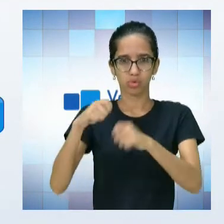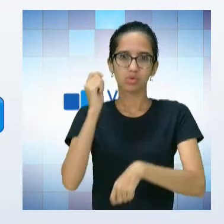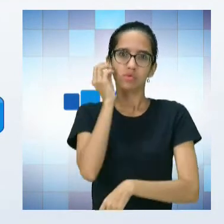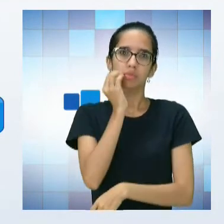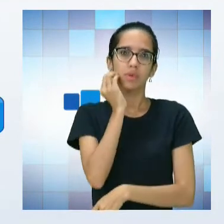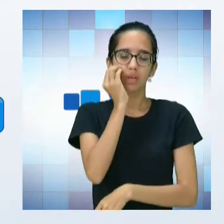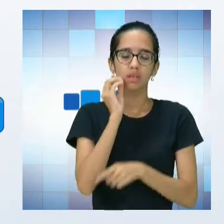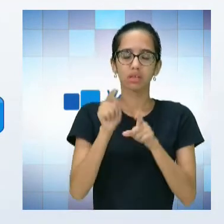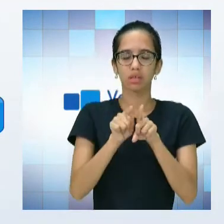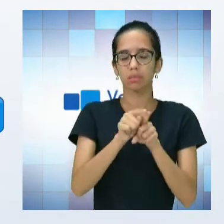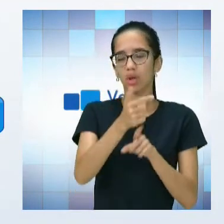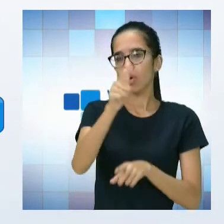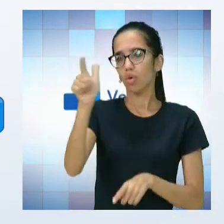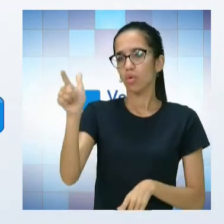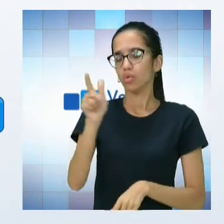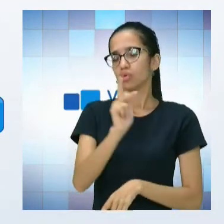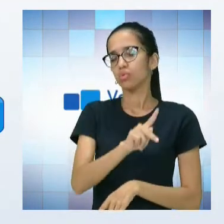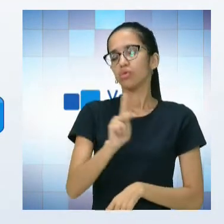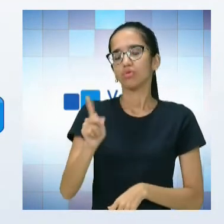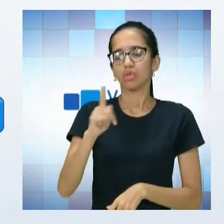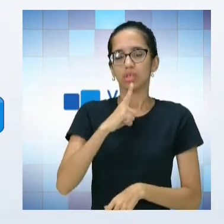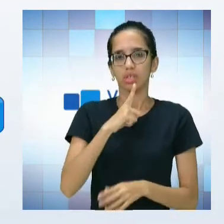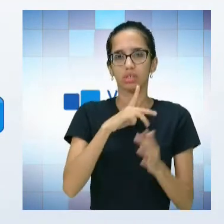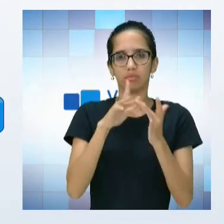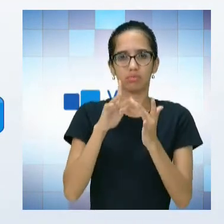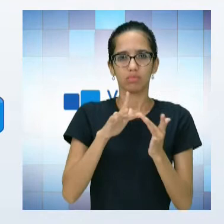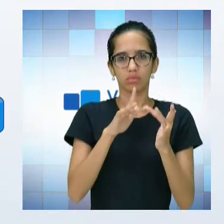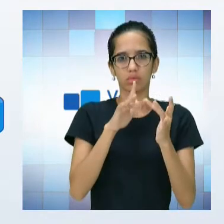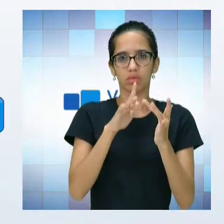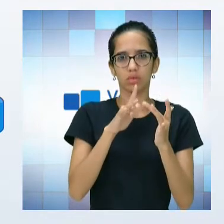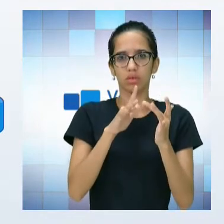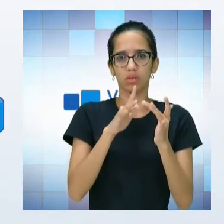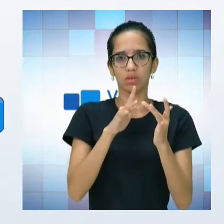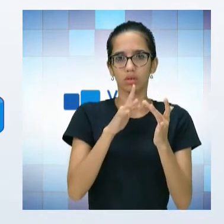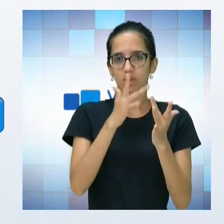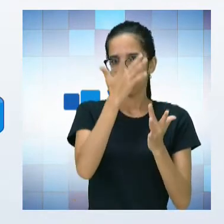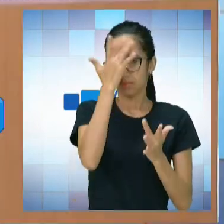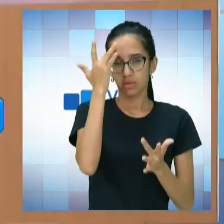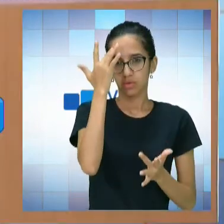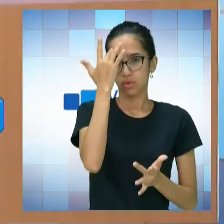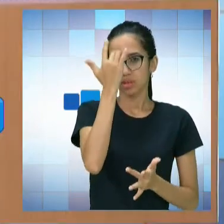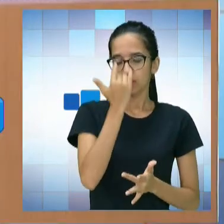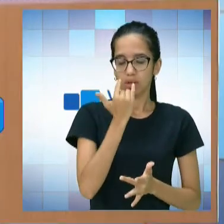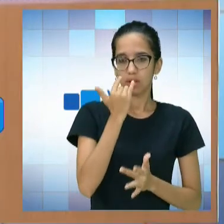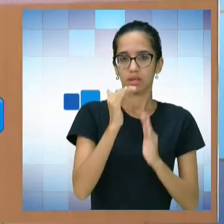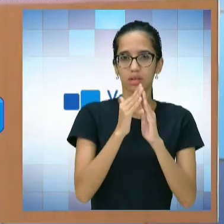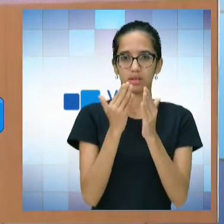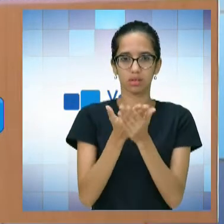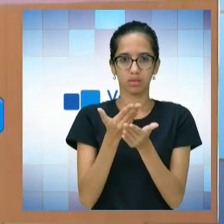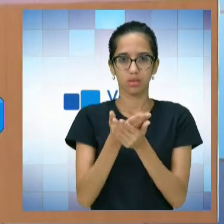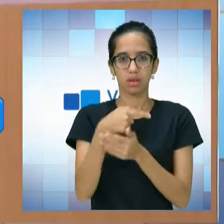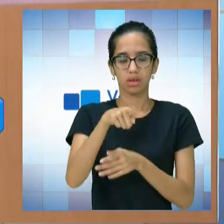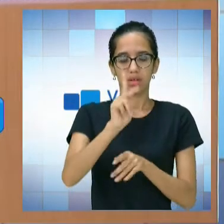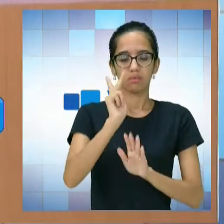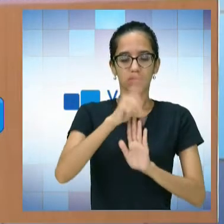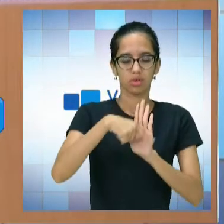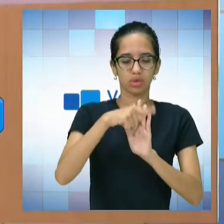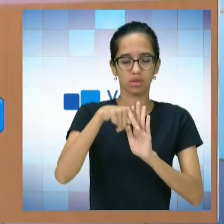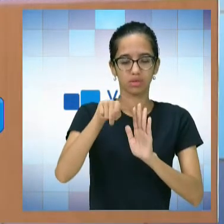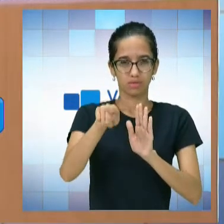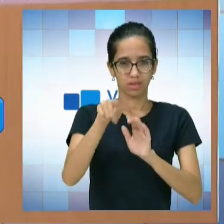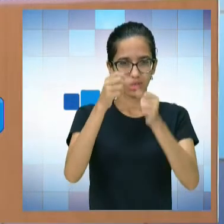esse contato com o deficiente visual lá nas escolas regulares. Claro. Então, esse projeto que você está mencionando